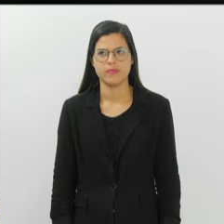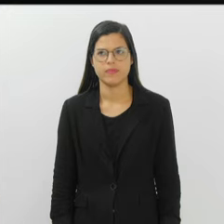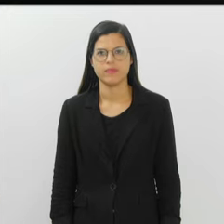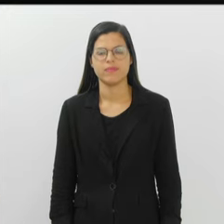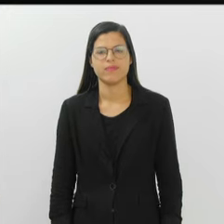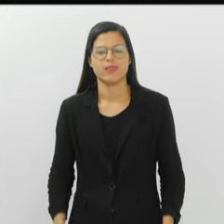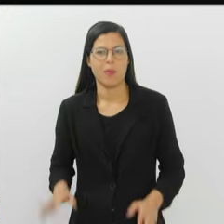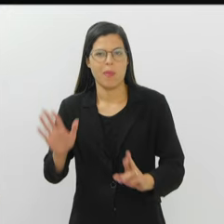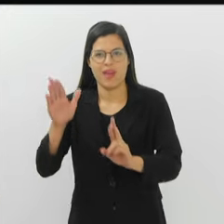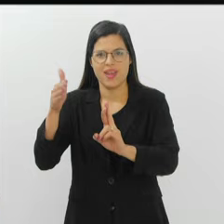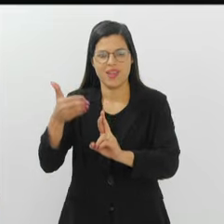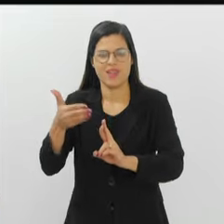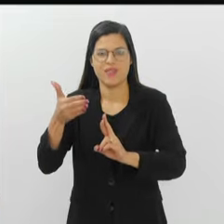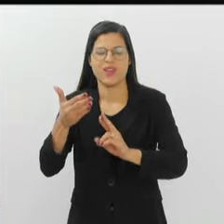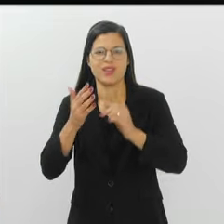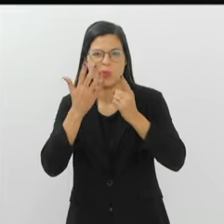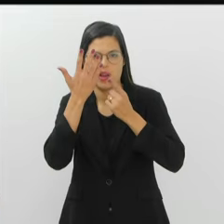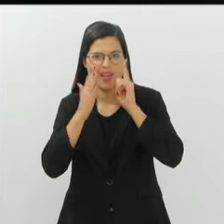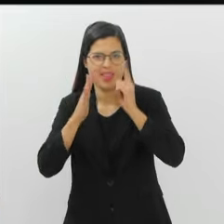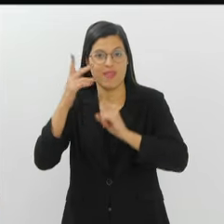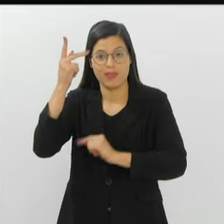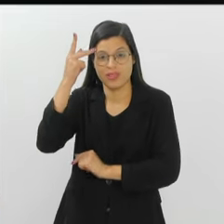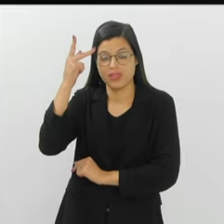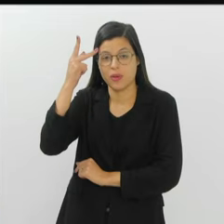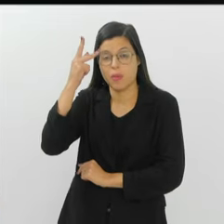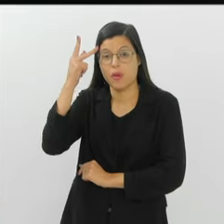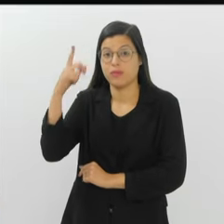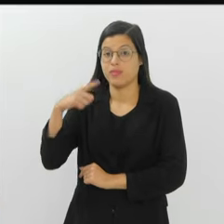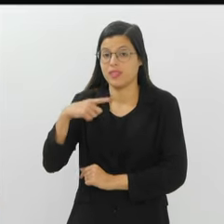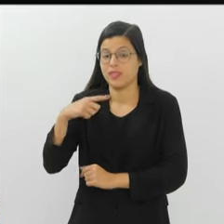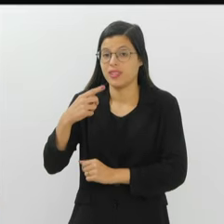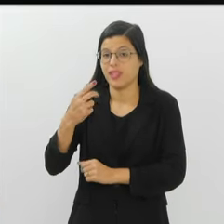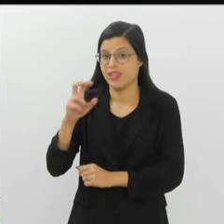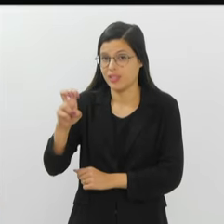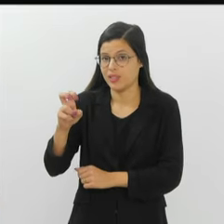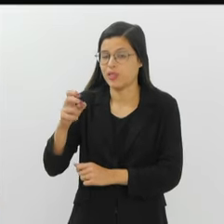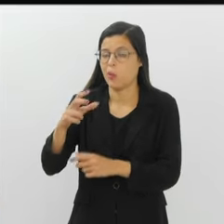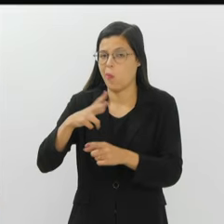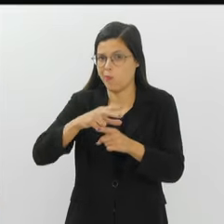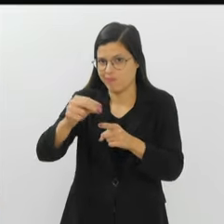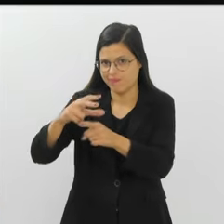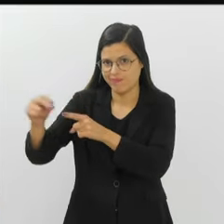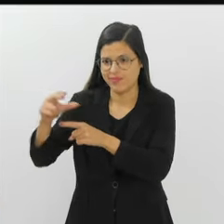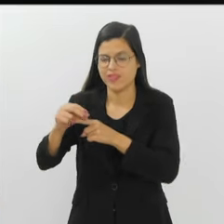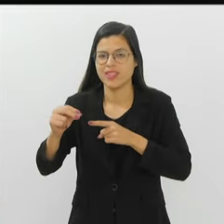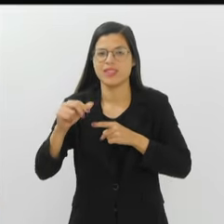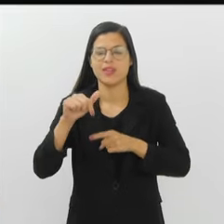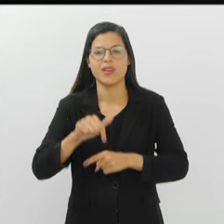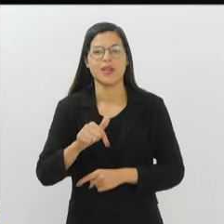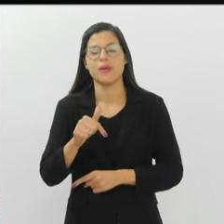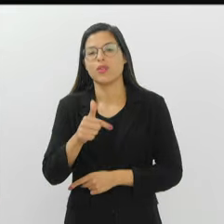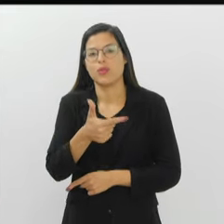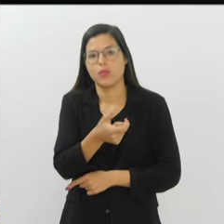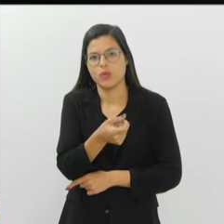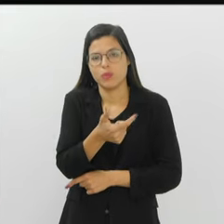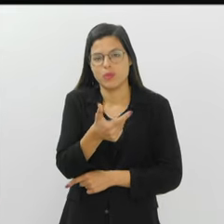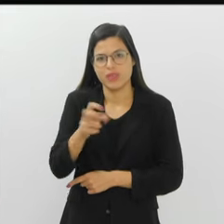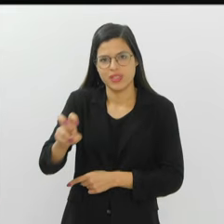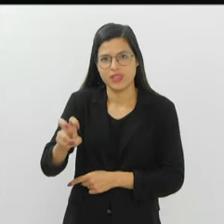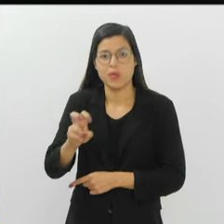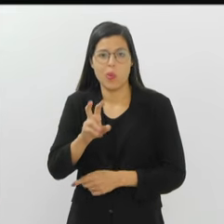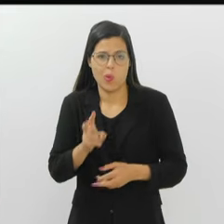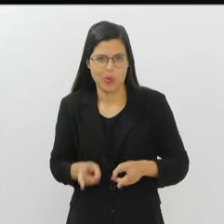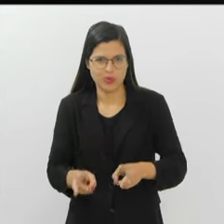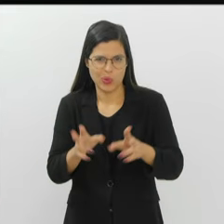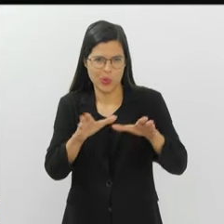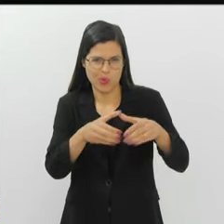Uma grande referência do Carnaval Paulistano, dono de 5 títulos e um tricampeonato. Em 2025, segue